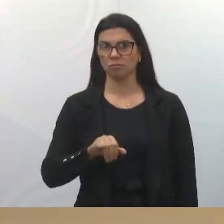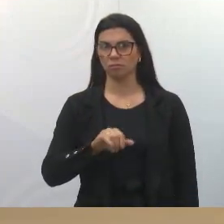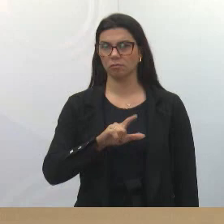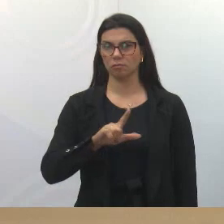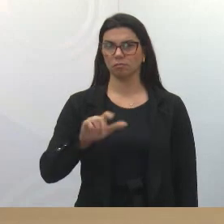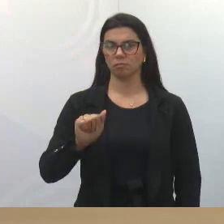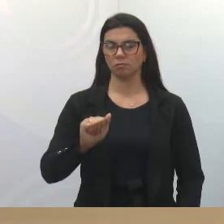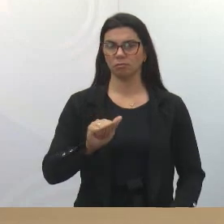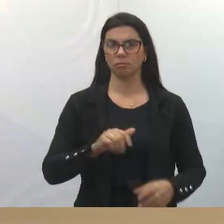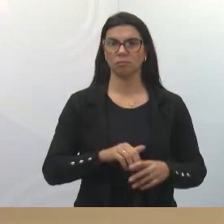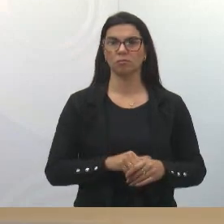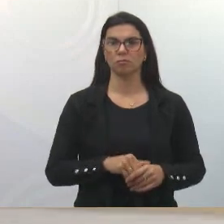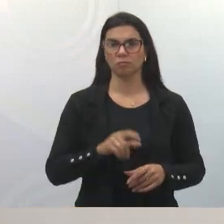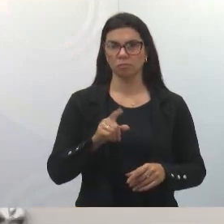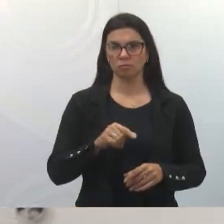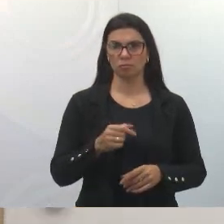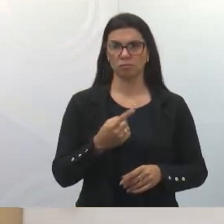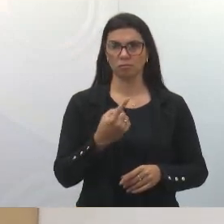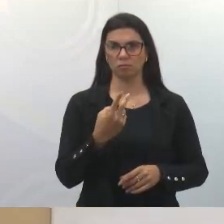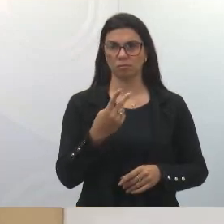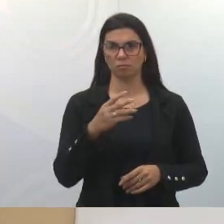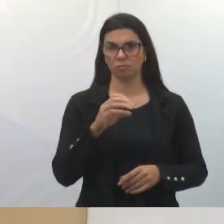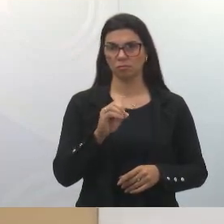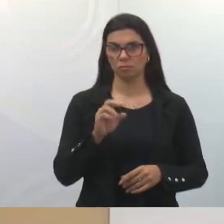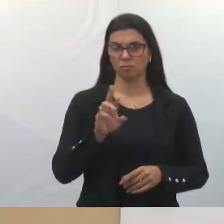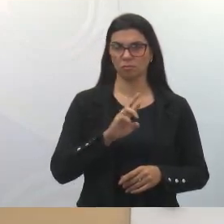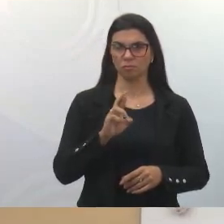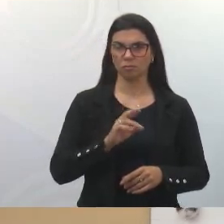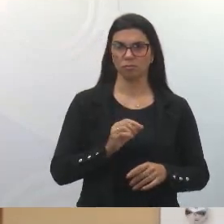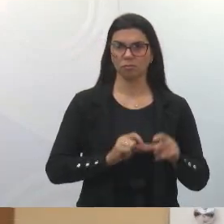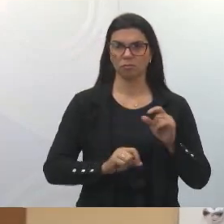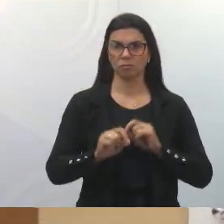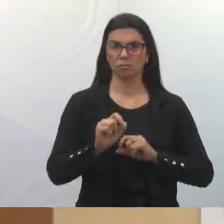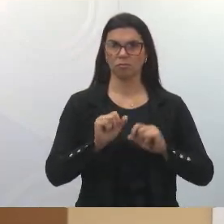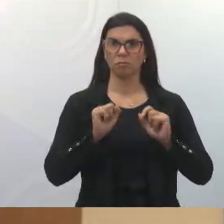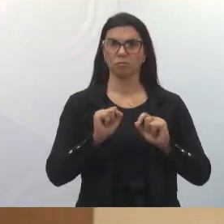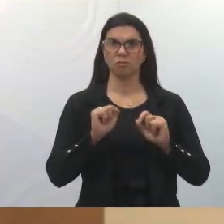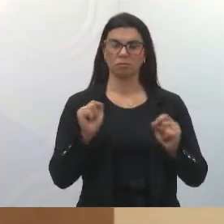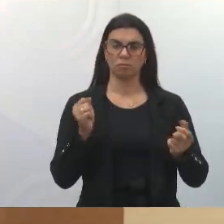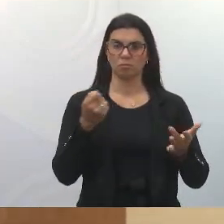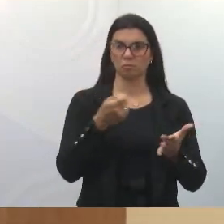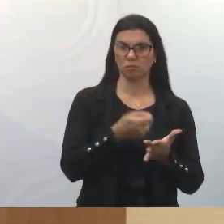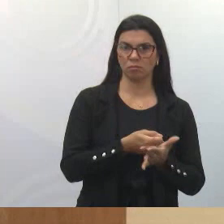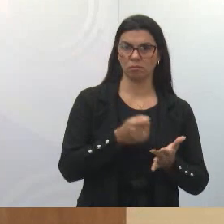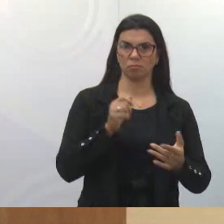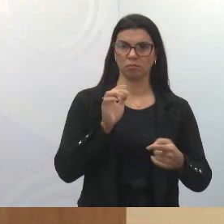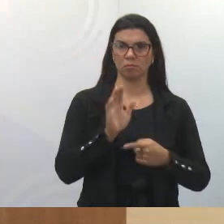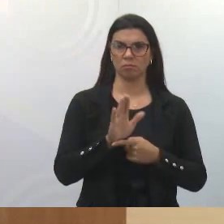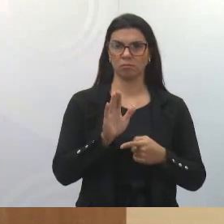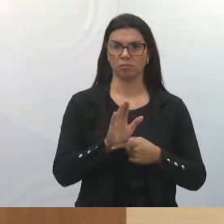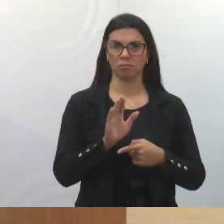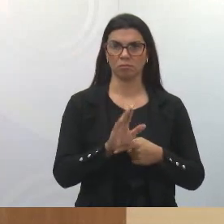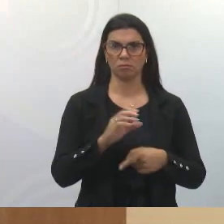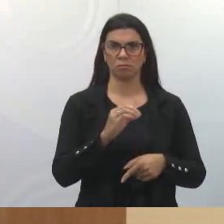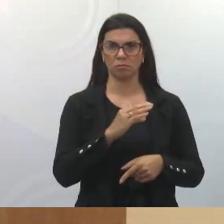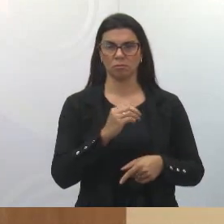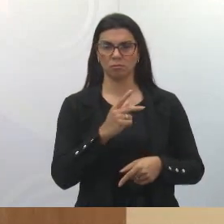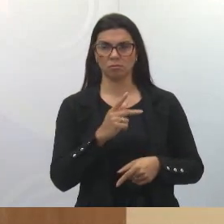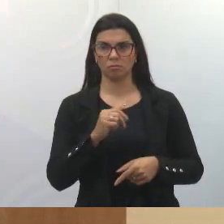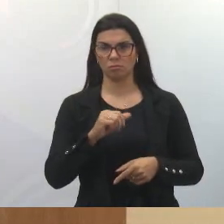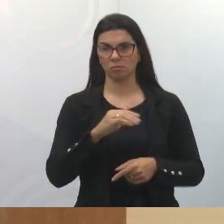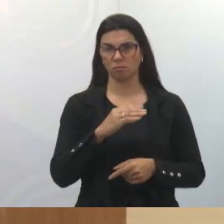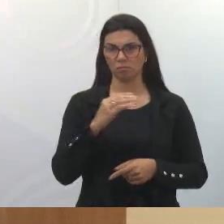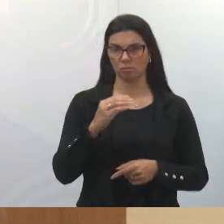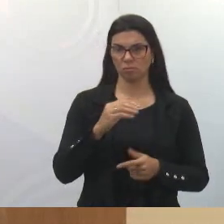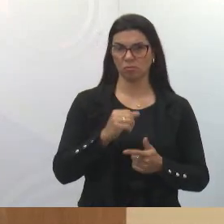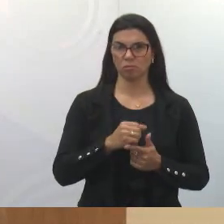O custo dela é de R$ 120,00, então, quem puder comprar para ajudar a CEPAC, o Marquinhos